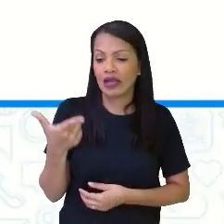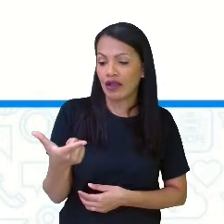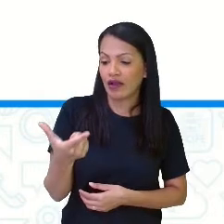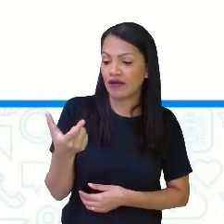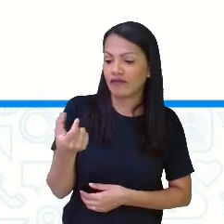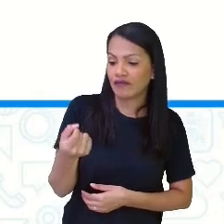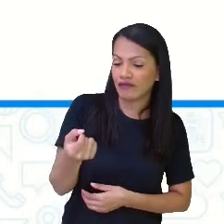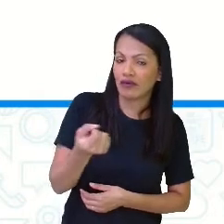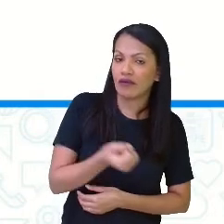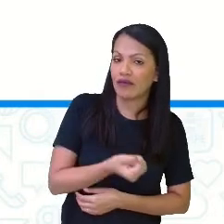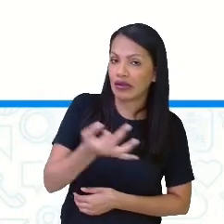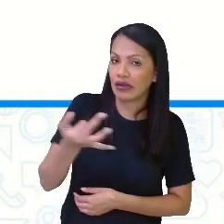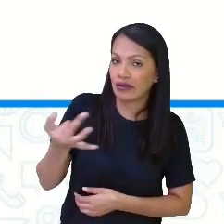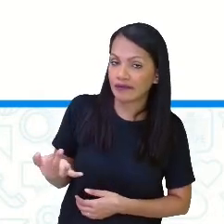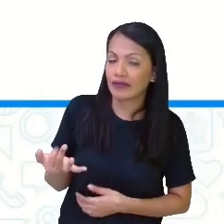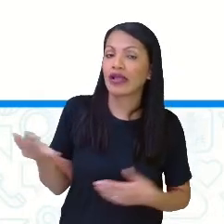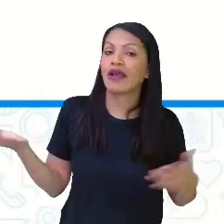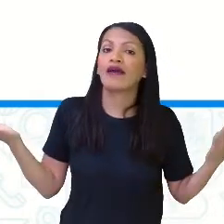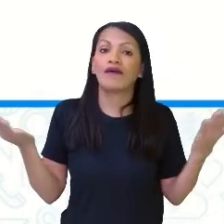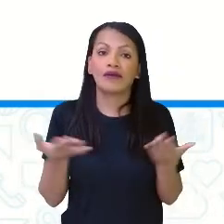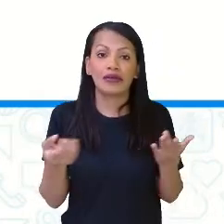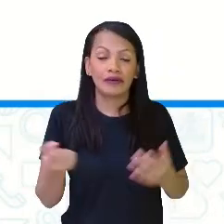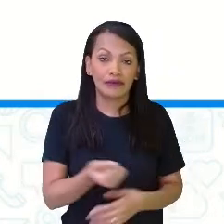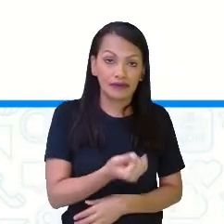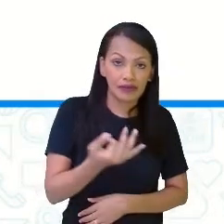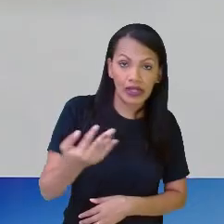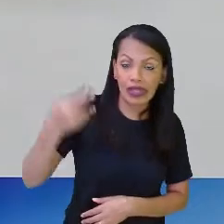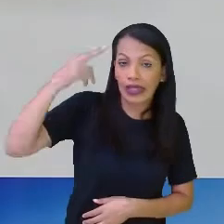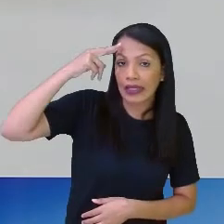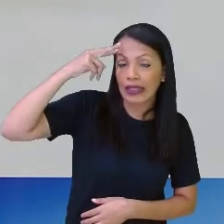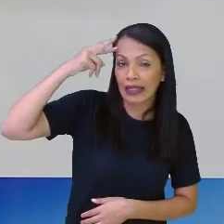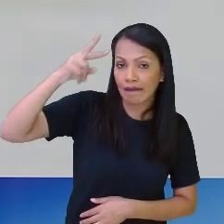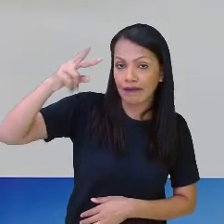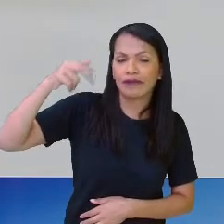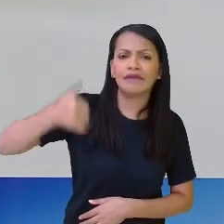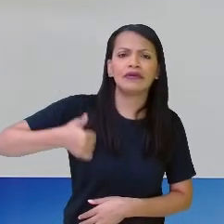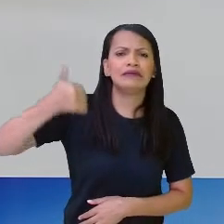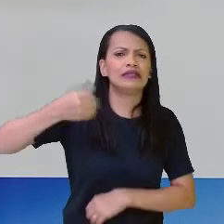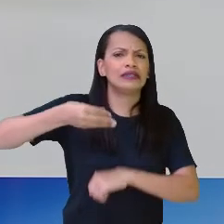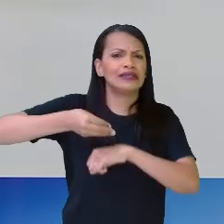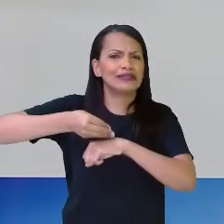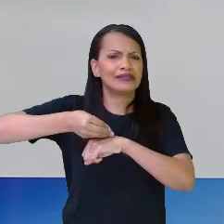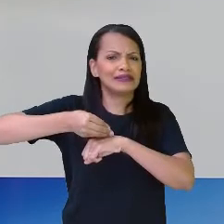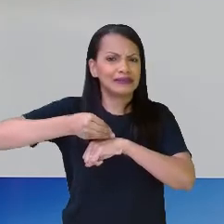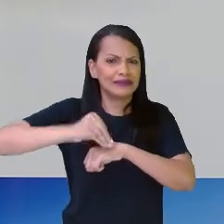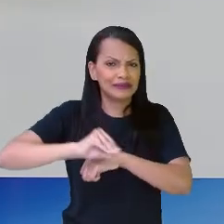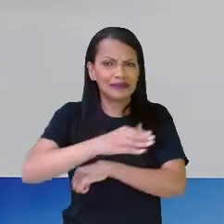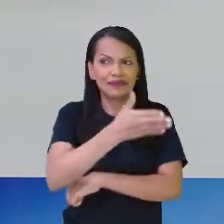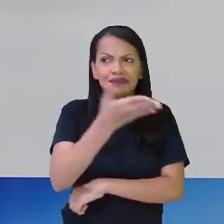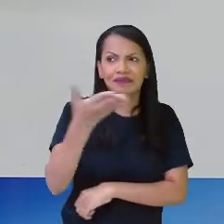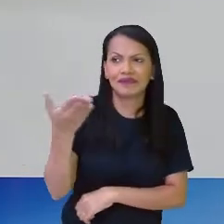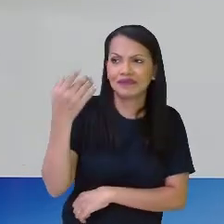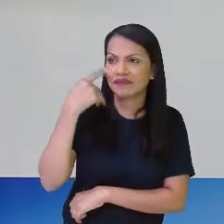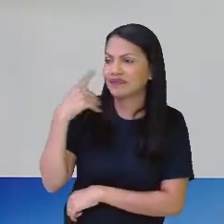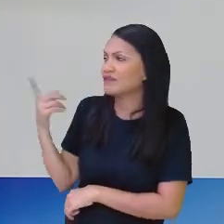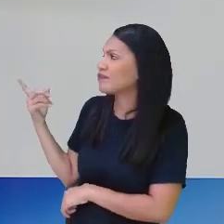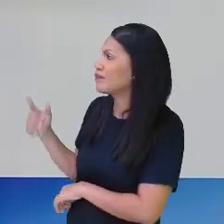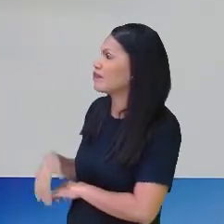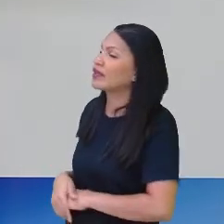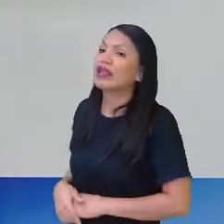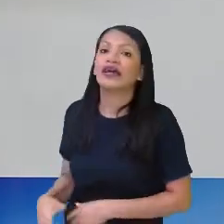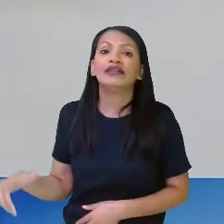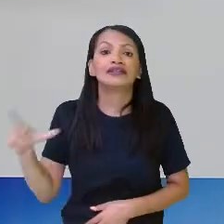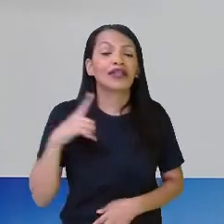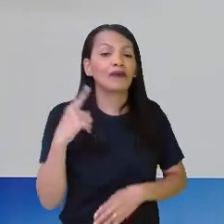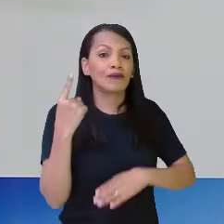quantidades. E aí, lembram daquela primeira dica que eu dei para vocês? Eu tenho aqui